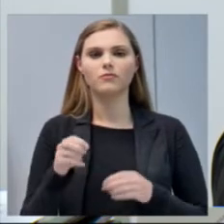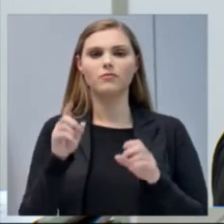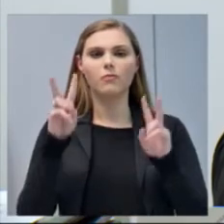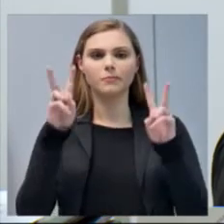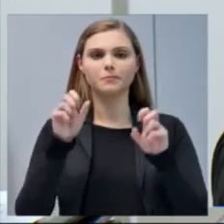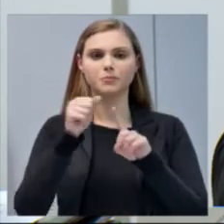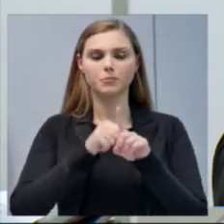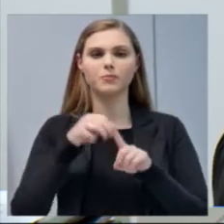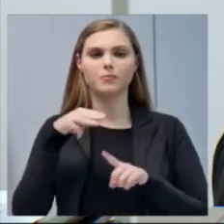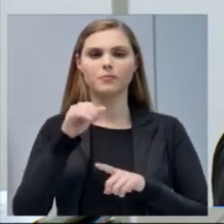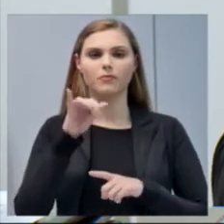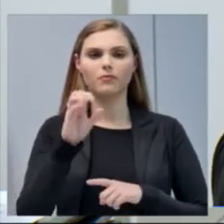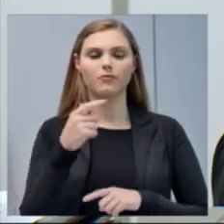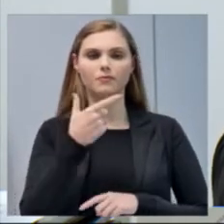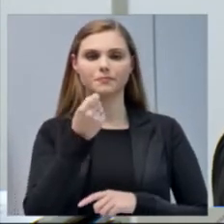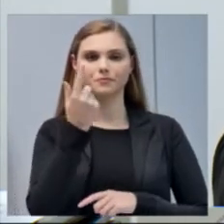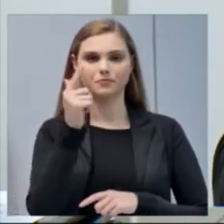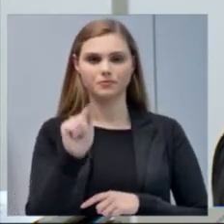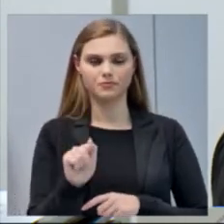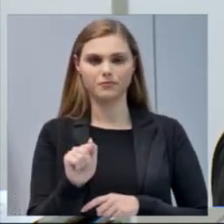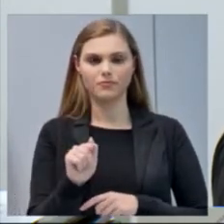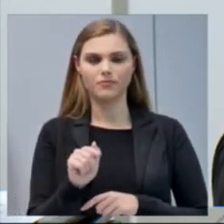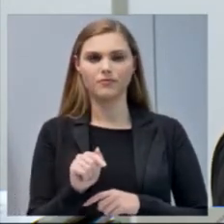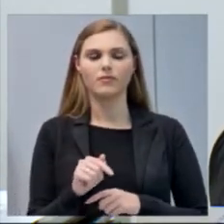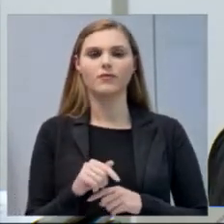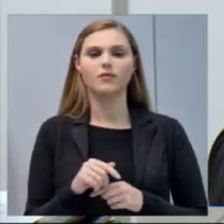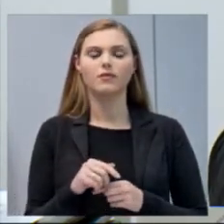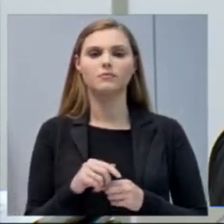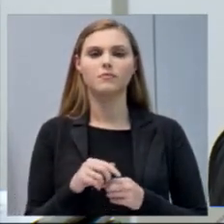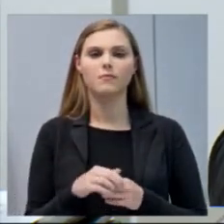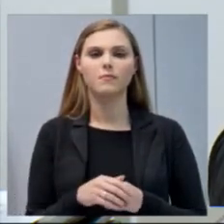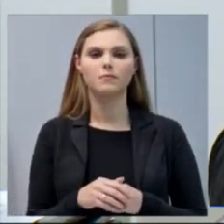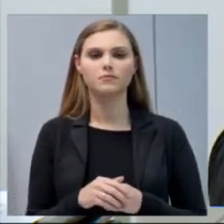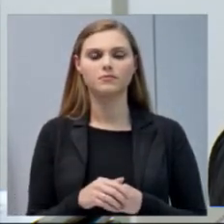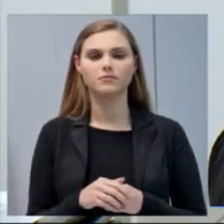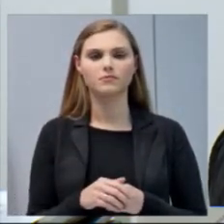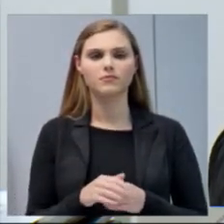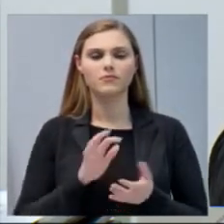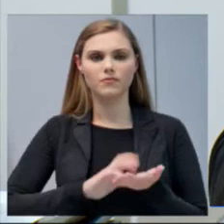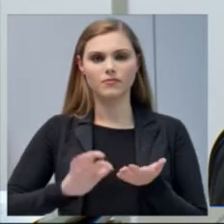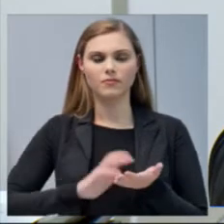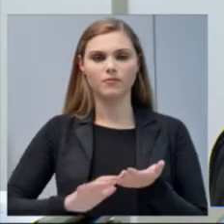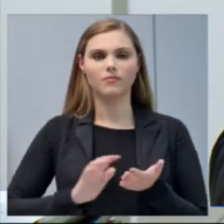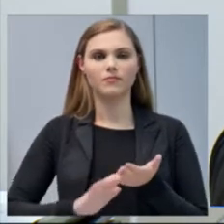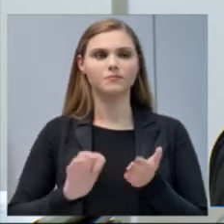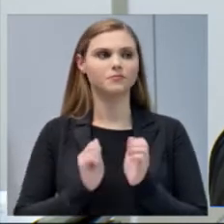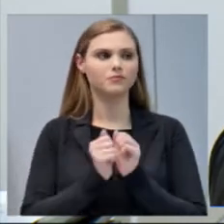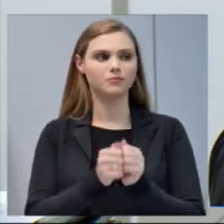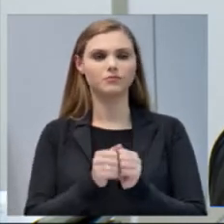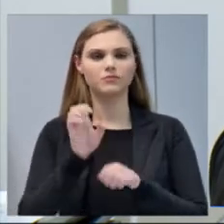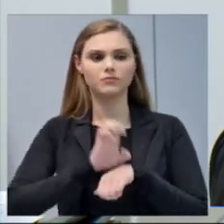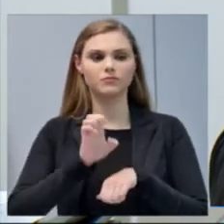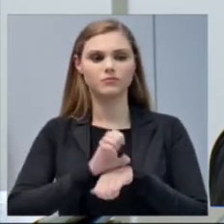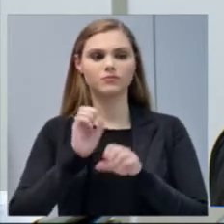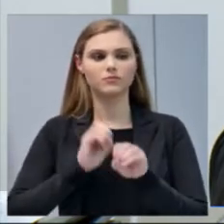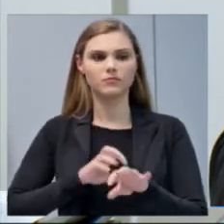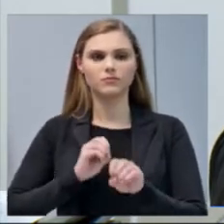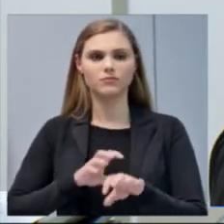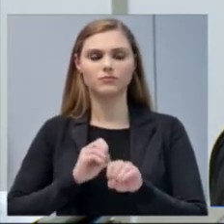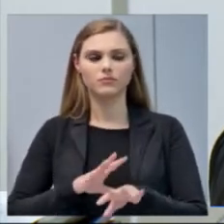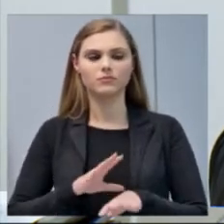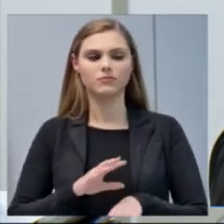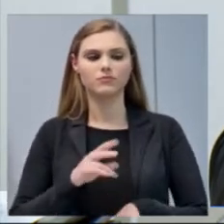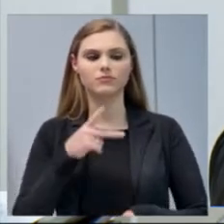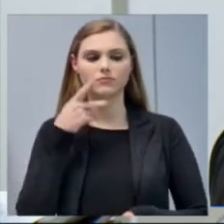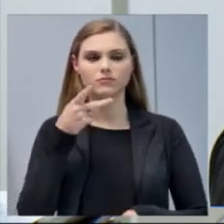mês de maio de 2017. Correspondências recebidas da Secretaria de Junta de Estado da Educação, respondendo à